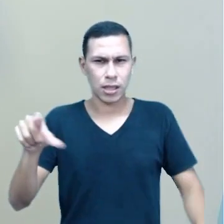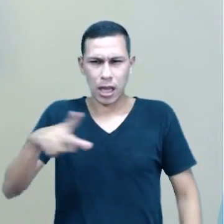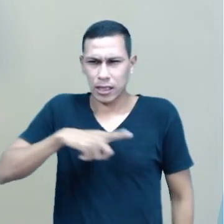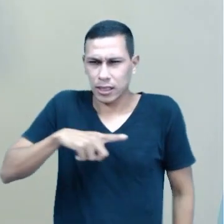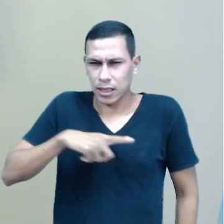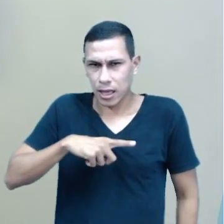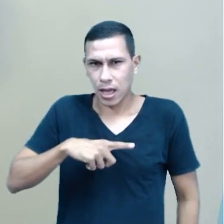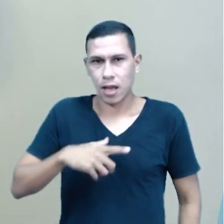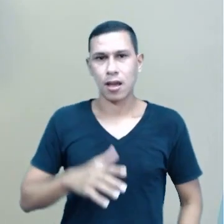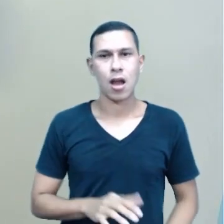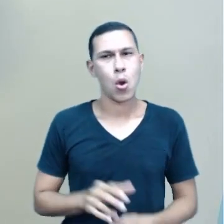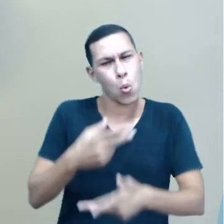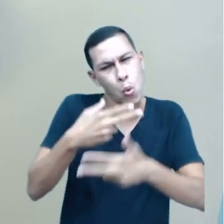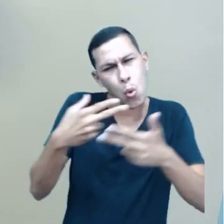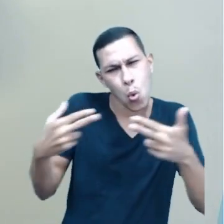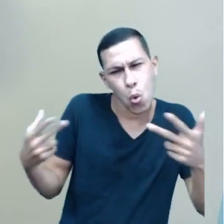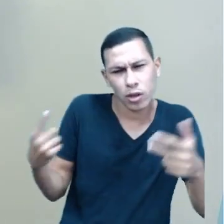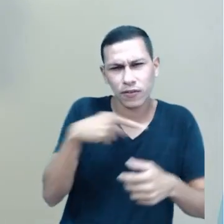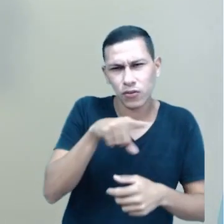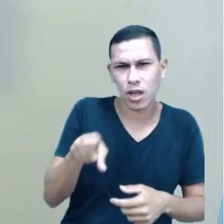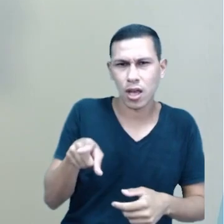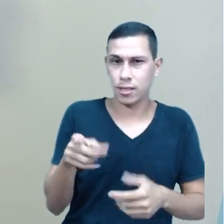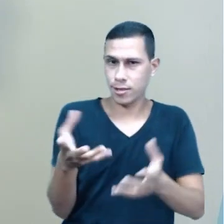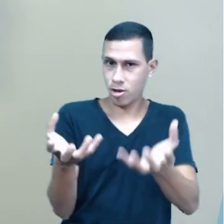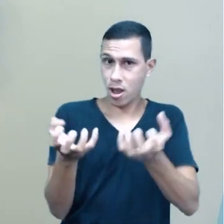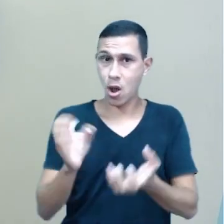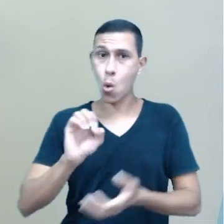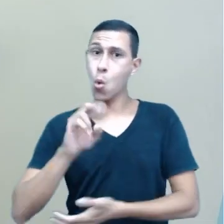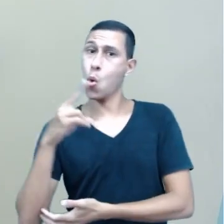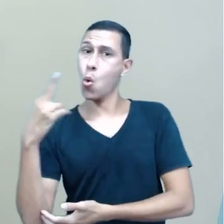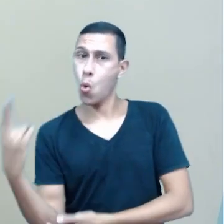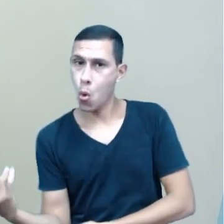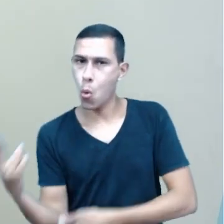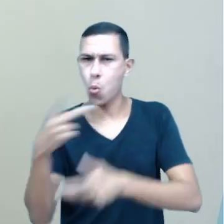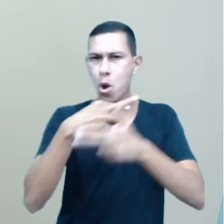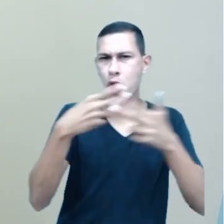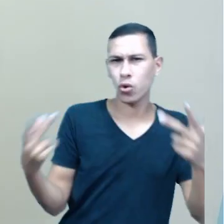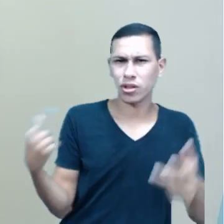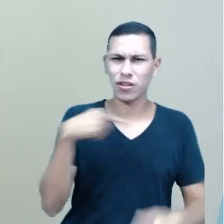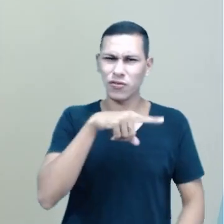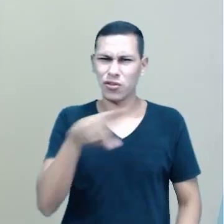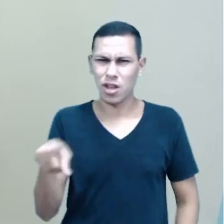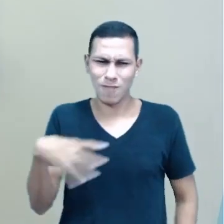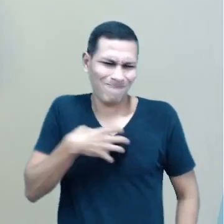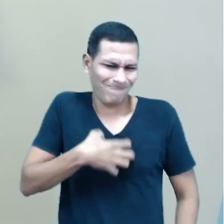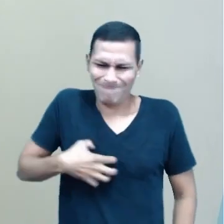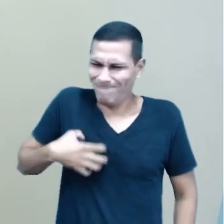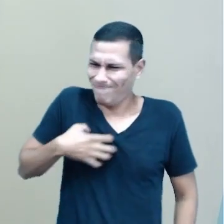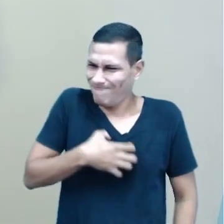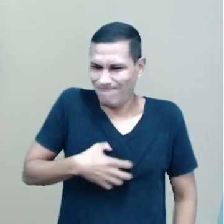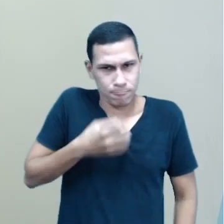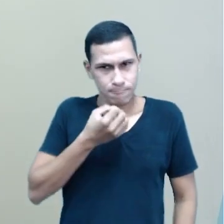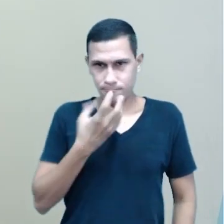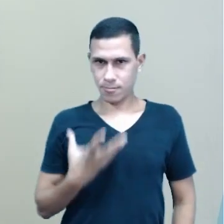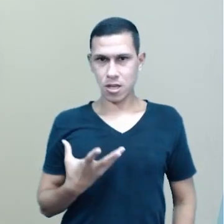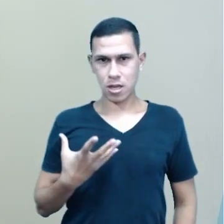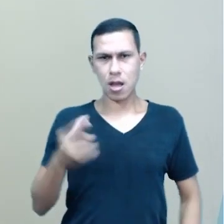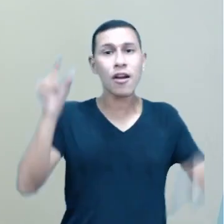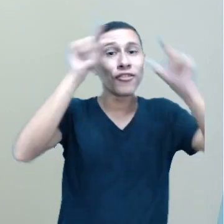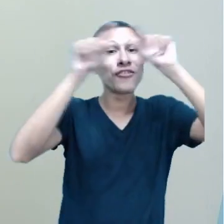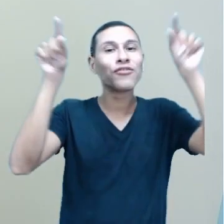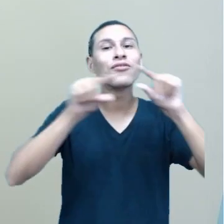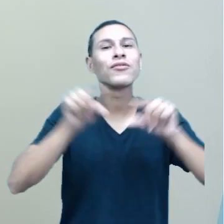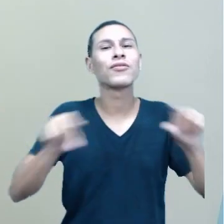algo que vocês desejam, ou algo que está gerando insatisfações. Quais foram as frases que vocês